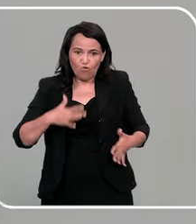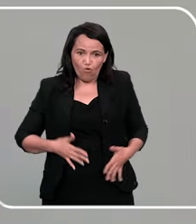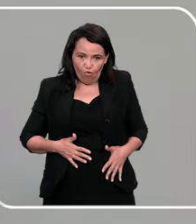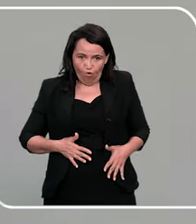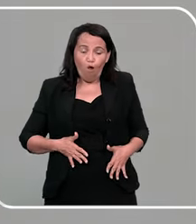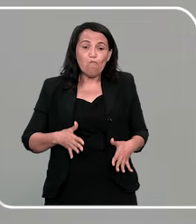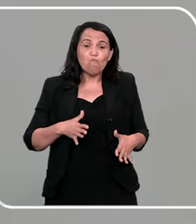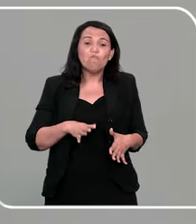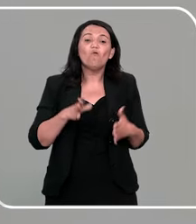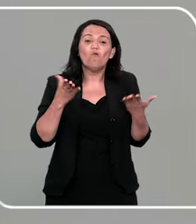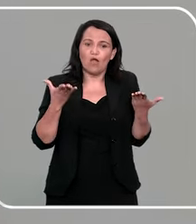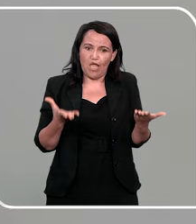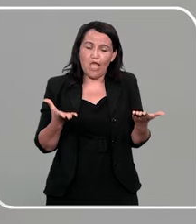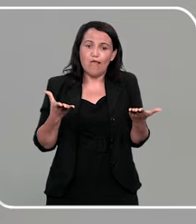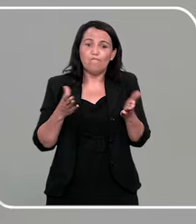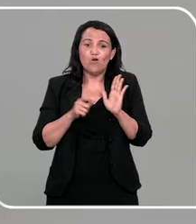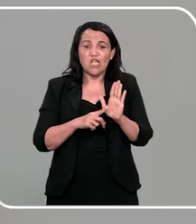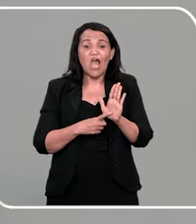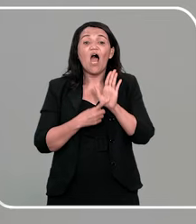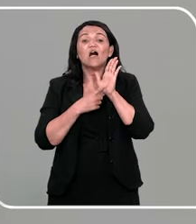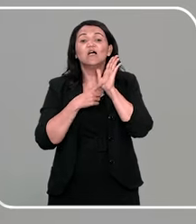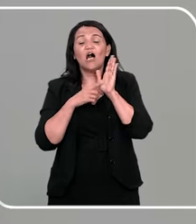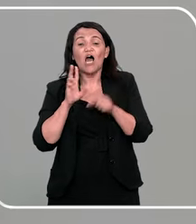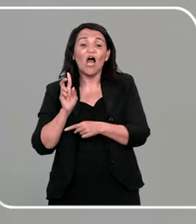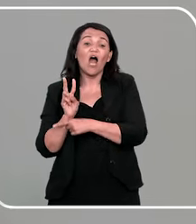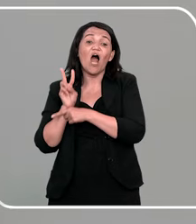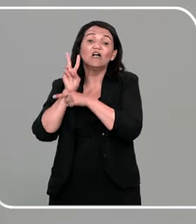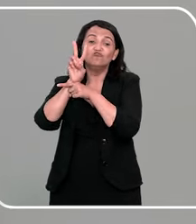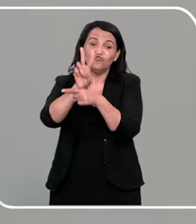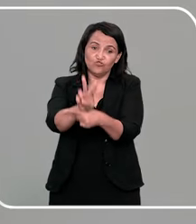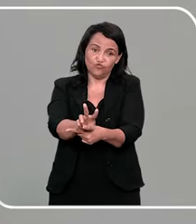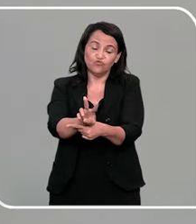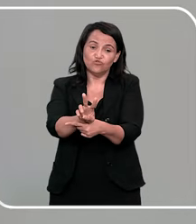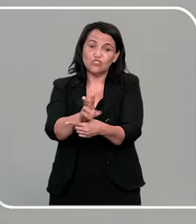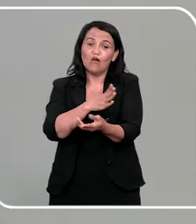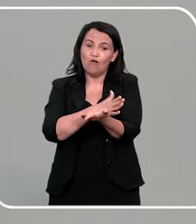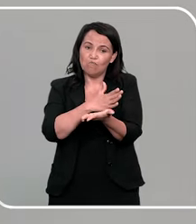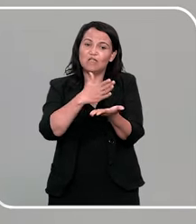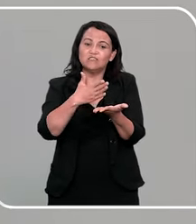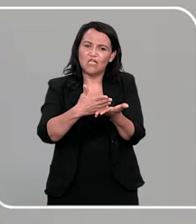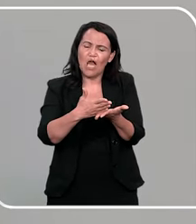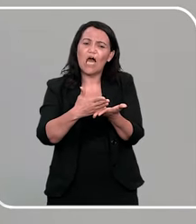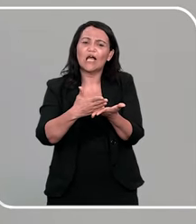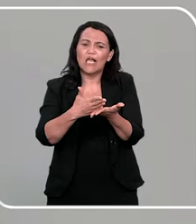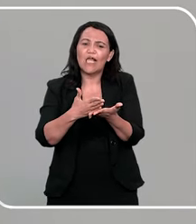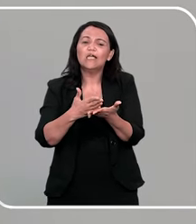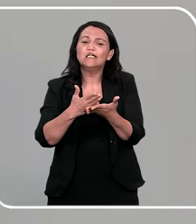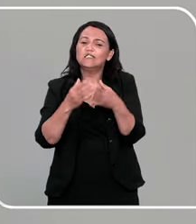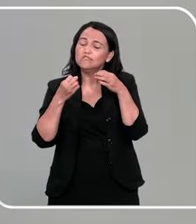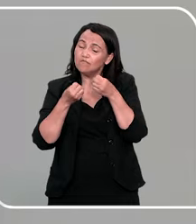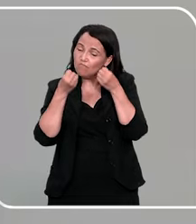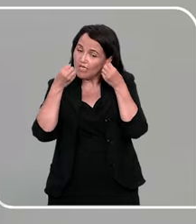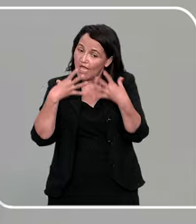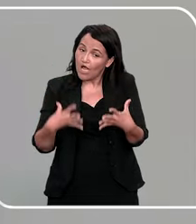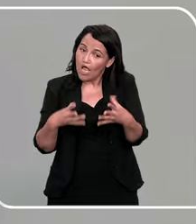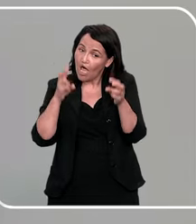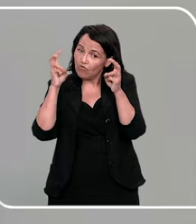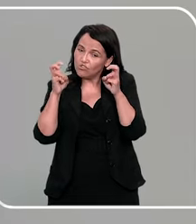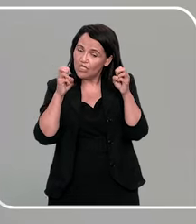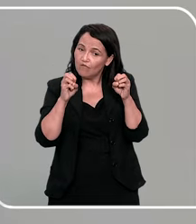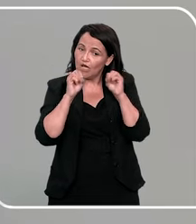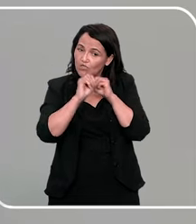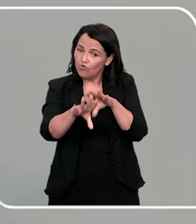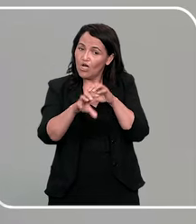corpinho, porque ajuda bastante a começar esse assunto com as nossas crianças, né? Igual a Keila falou, a educação